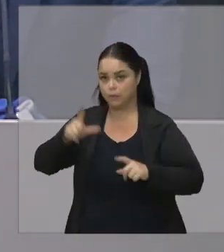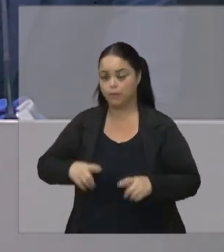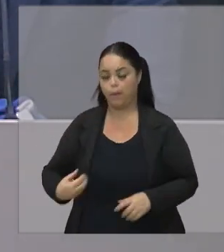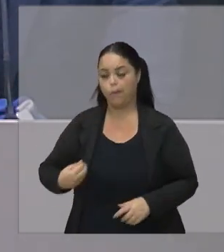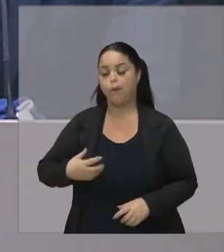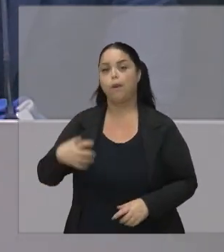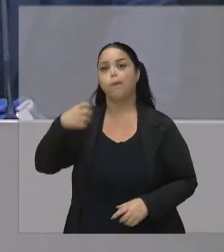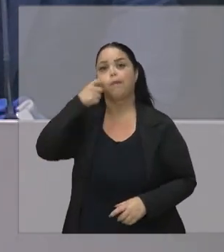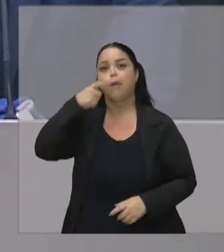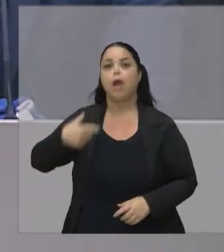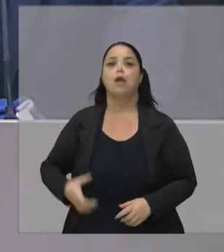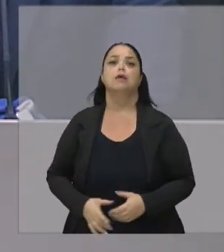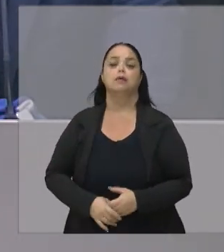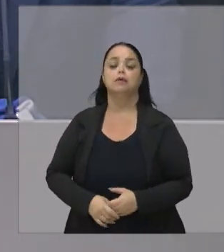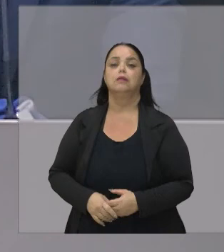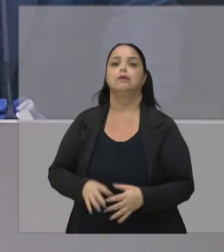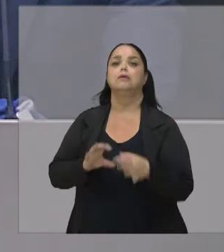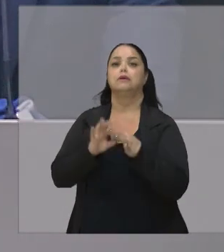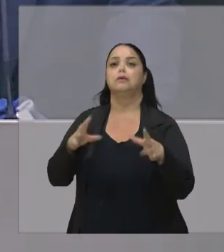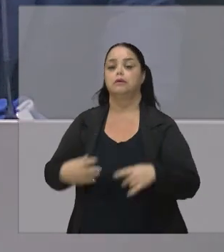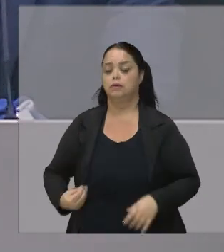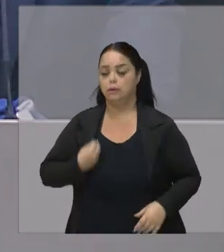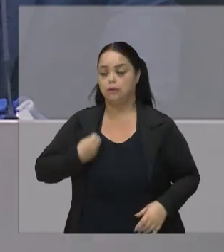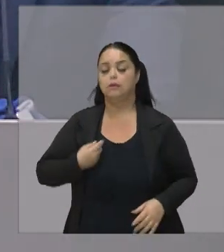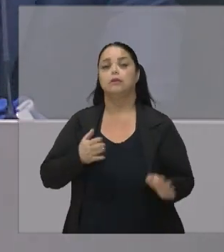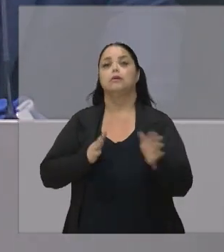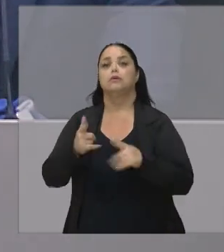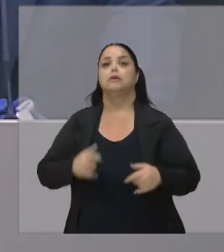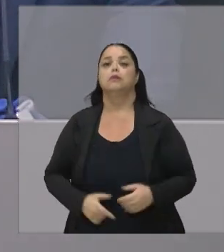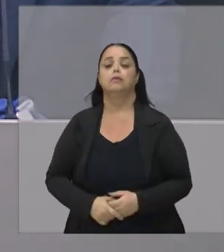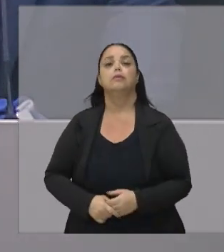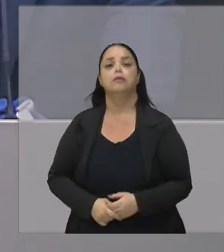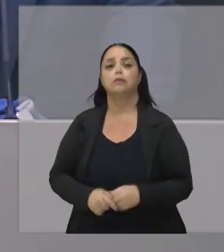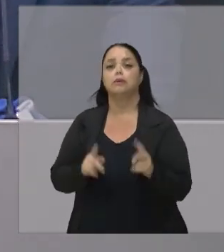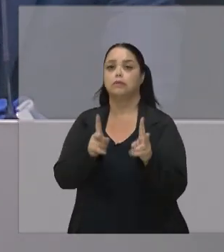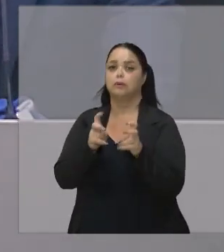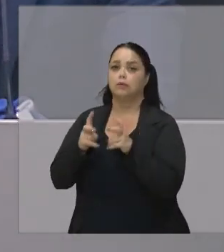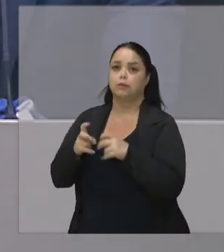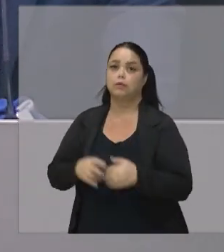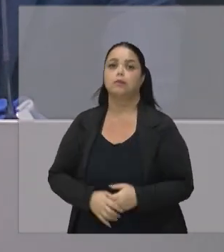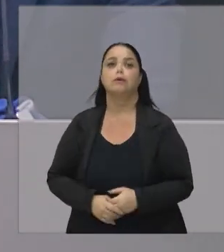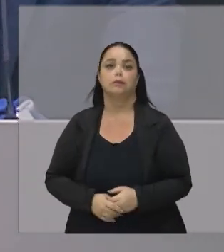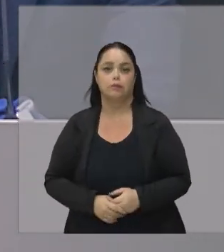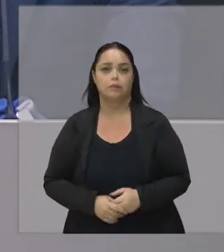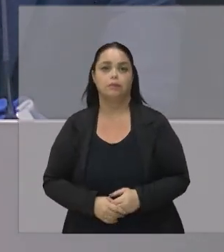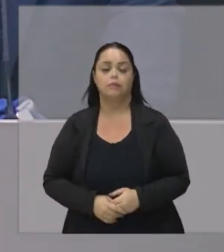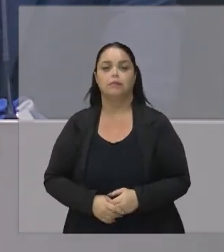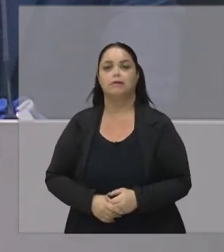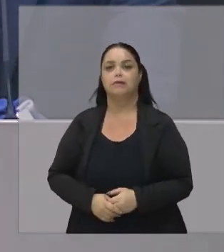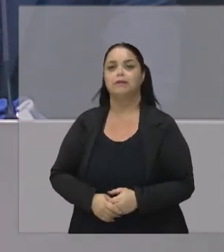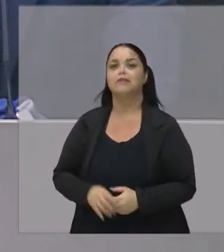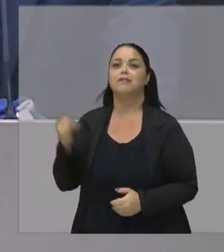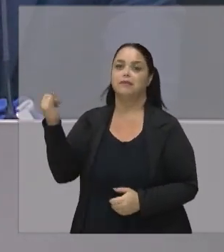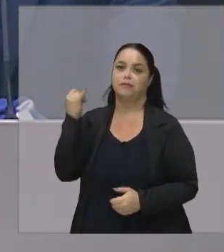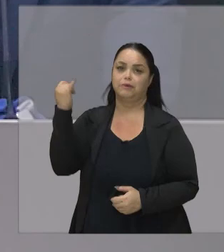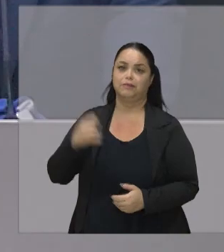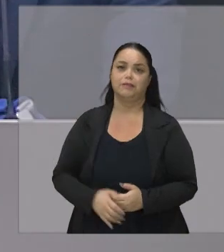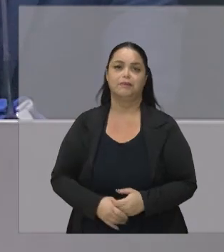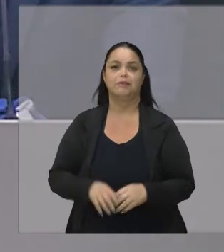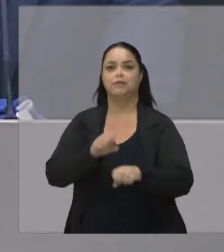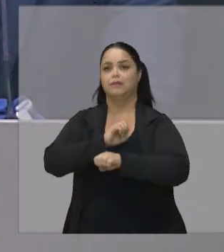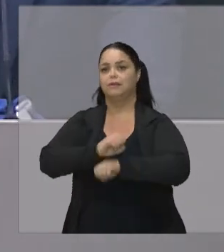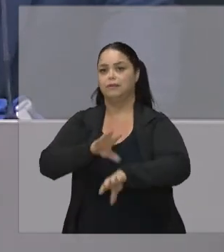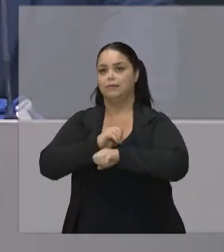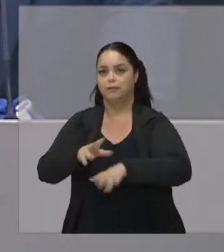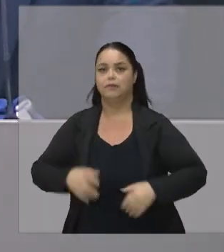vivo, que se dispuseram do seu tempo para ouvir essa preciosa lição